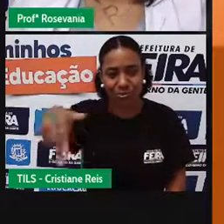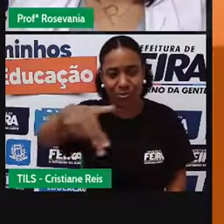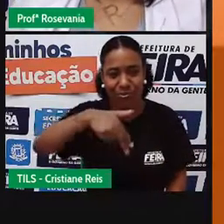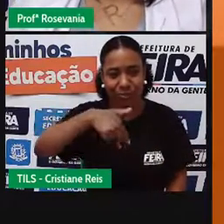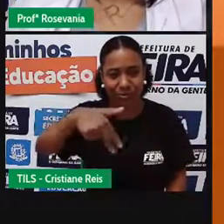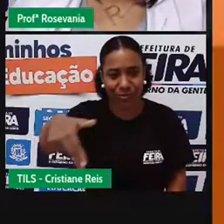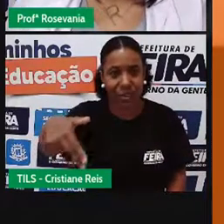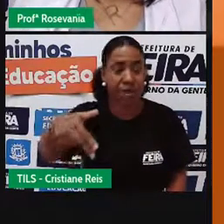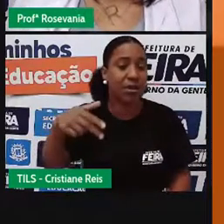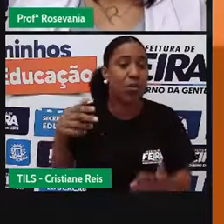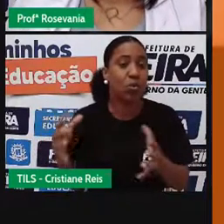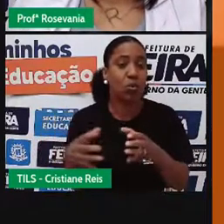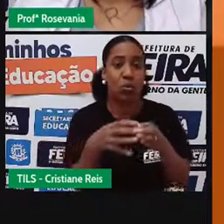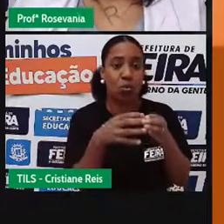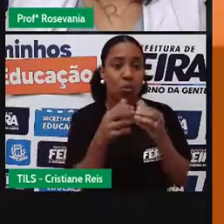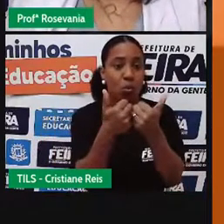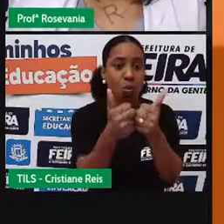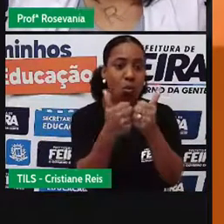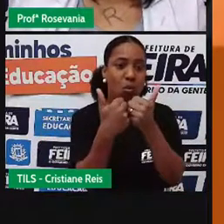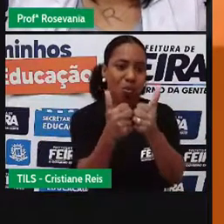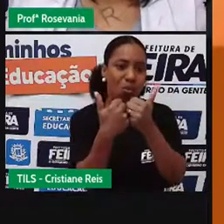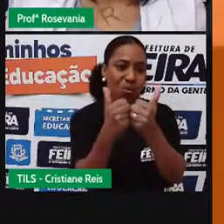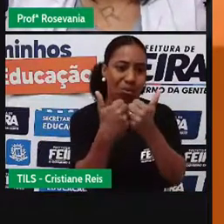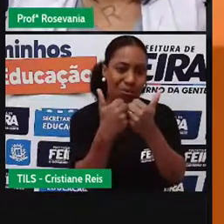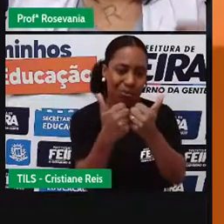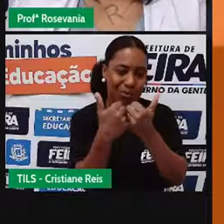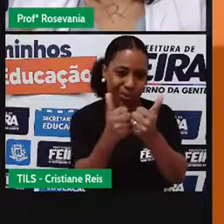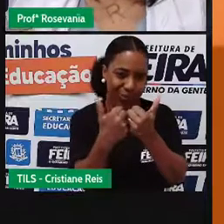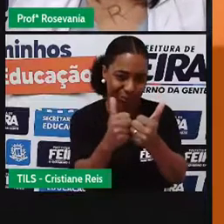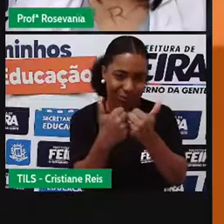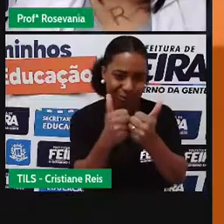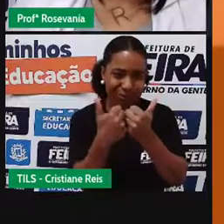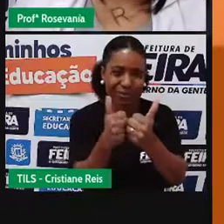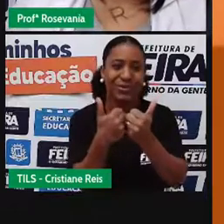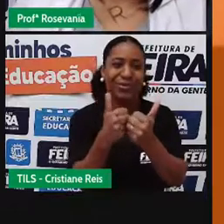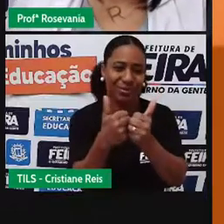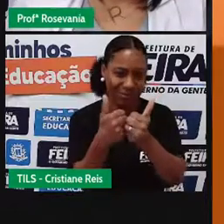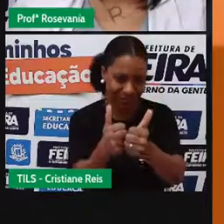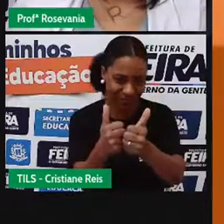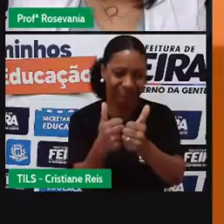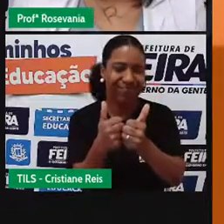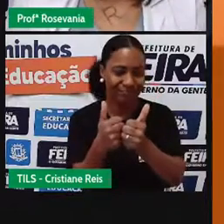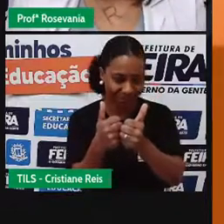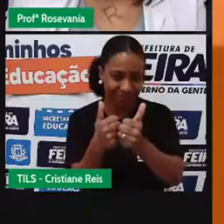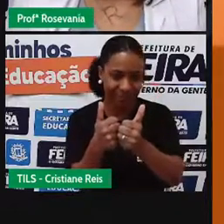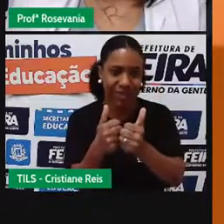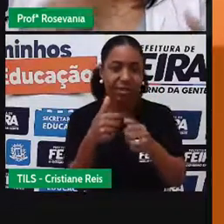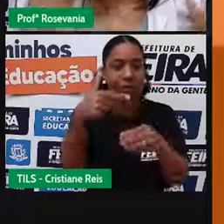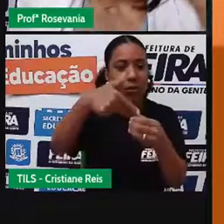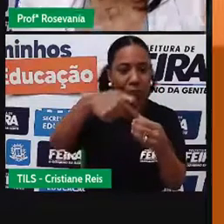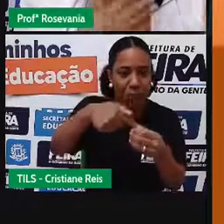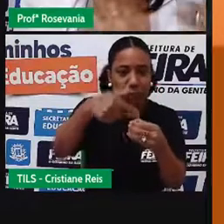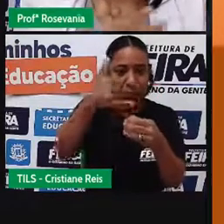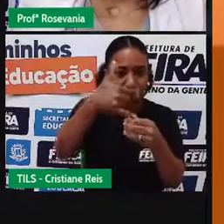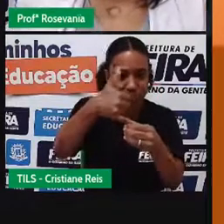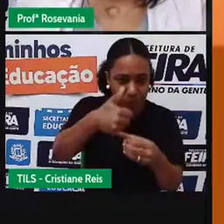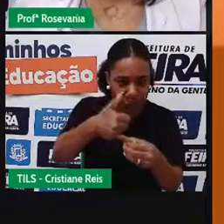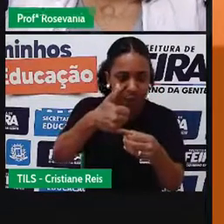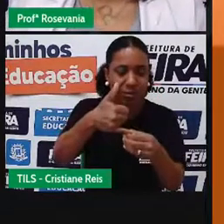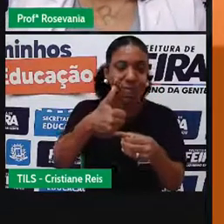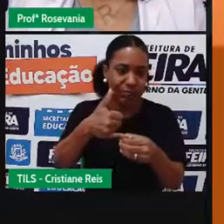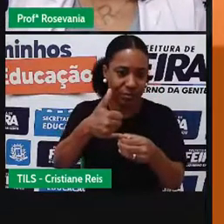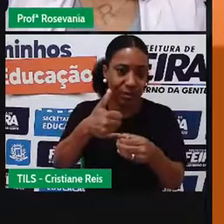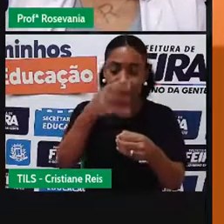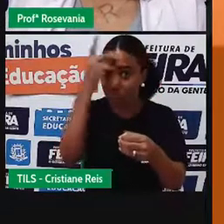levando uma maior quantidade de pessoas no mesmo transporte, com aquele gasto ali de combustível, com a emissão de todos aqueles